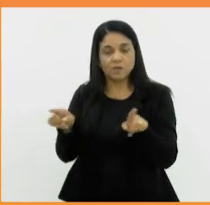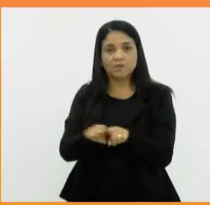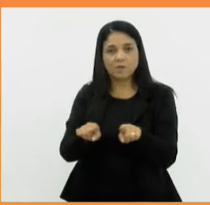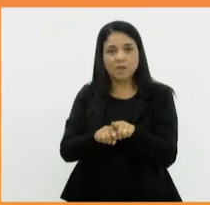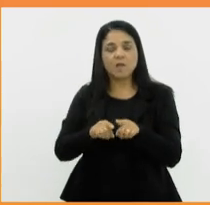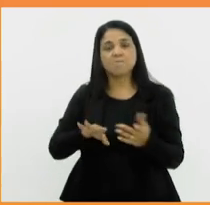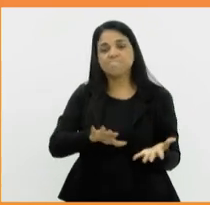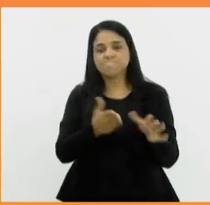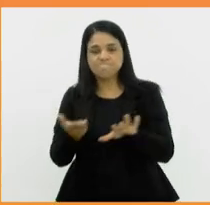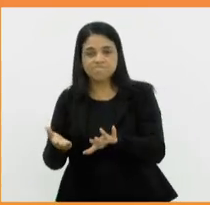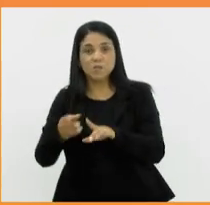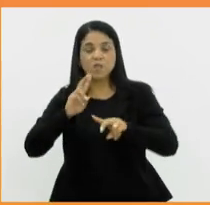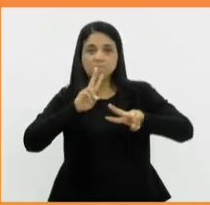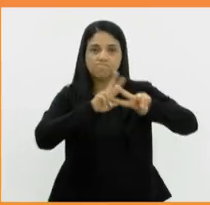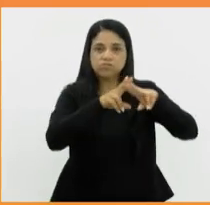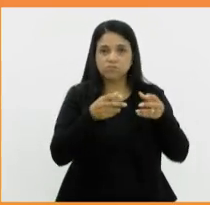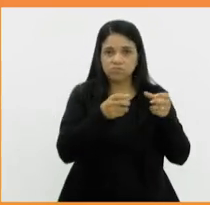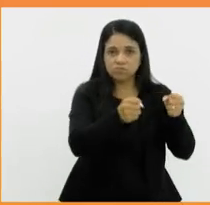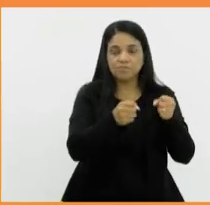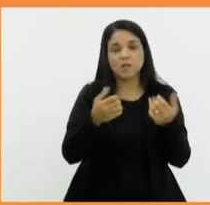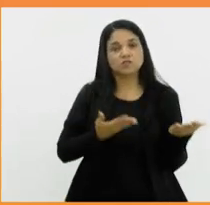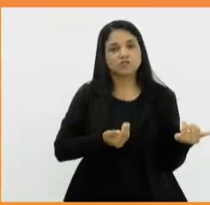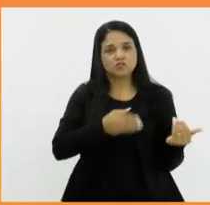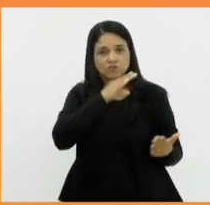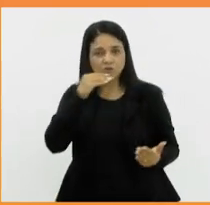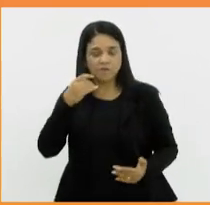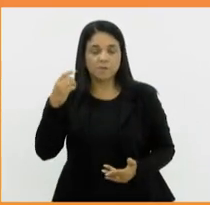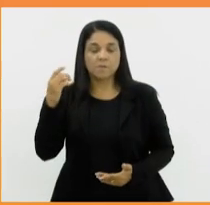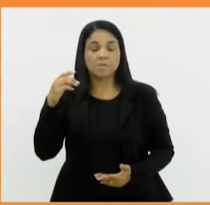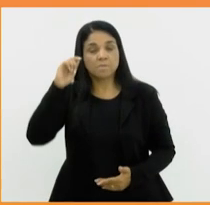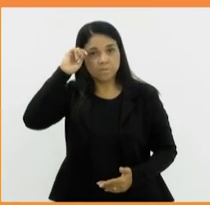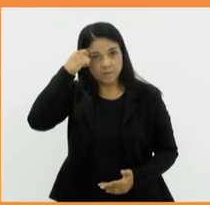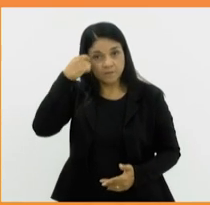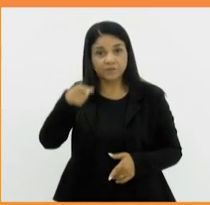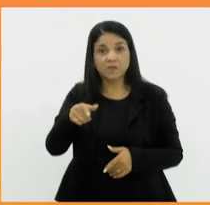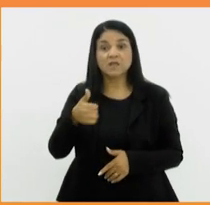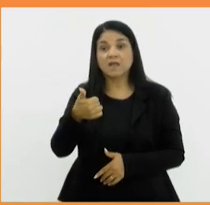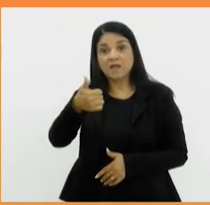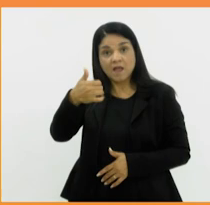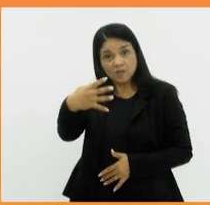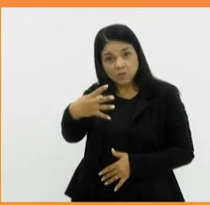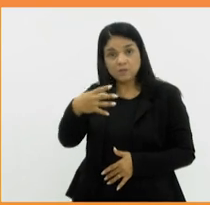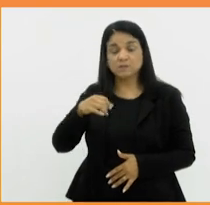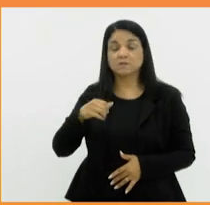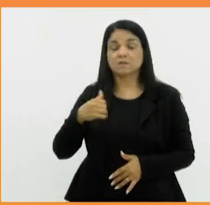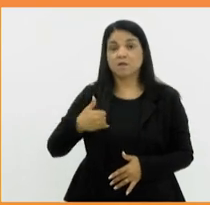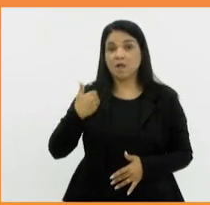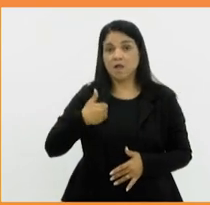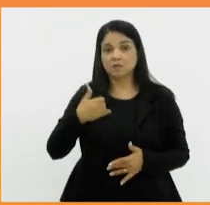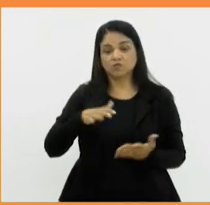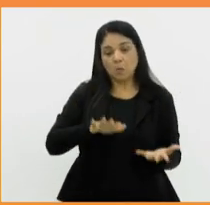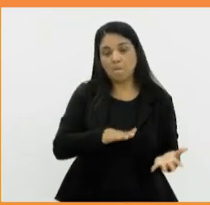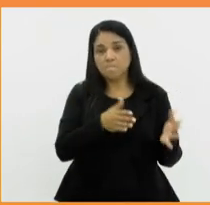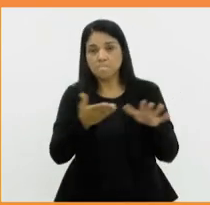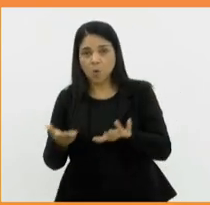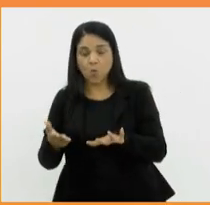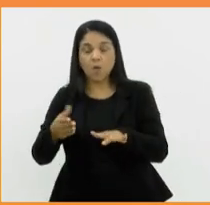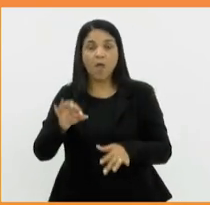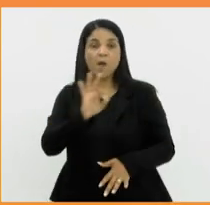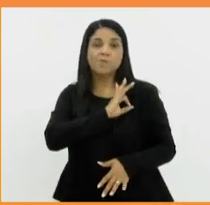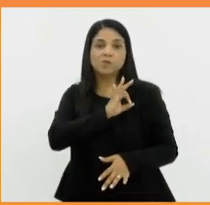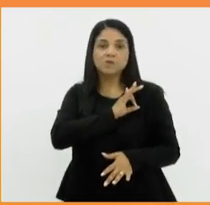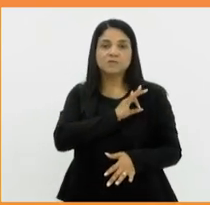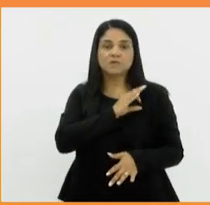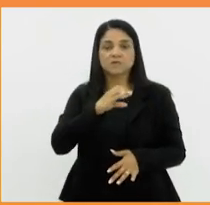sofridas pela juventude negra. João Pedro tinha 14 anos, quando foi morto durante uma operação das Polícias Federal e Civil em